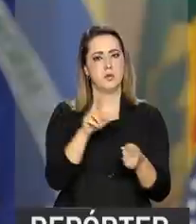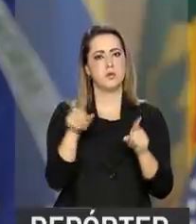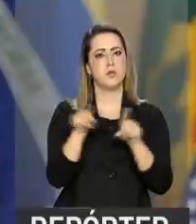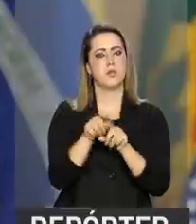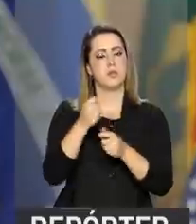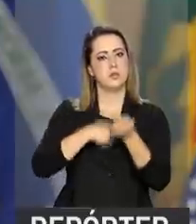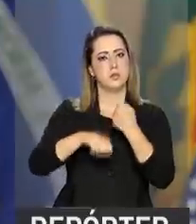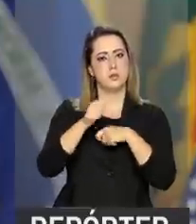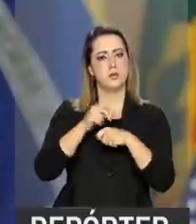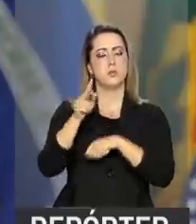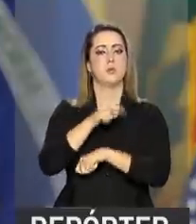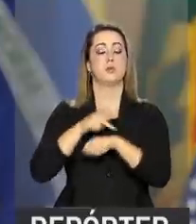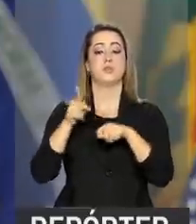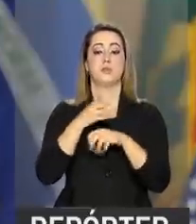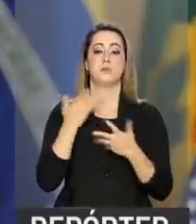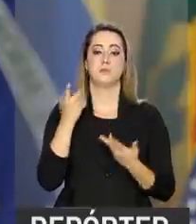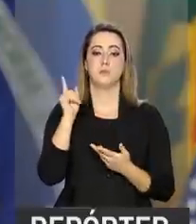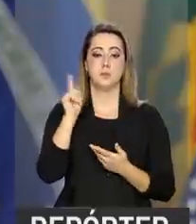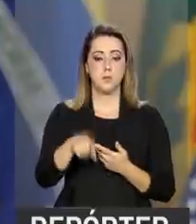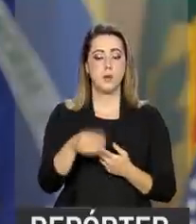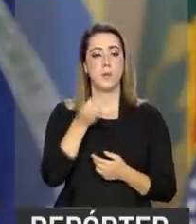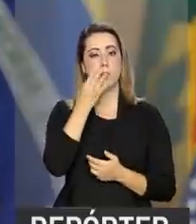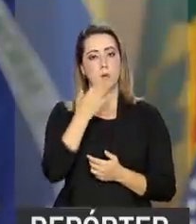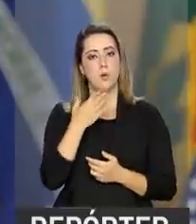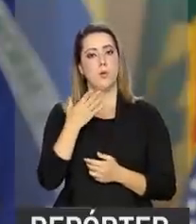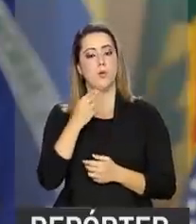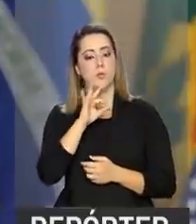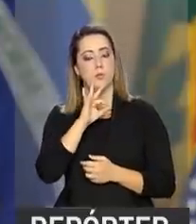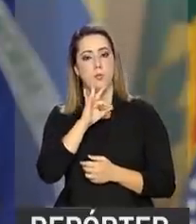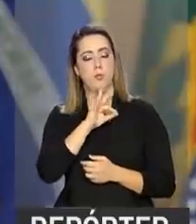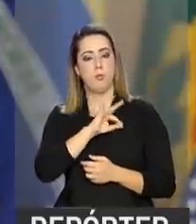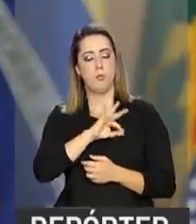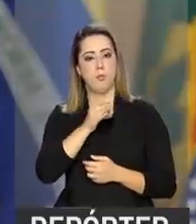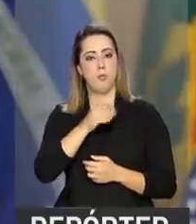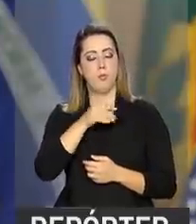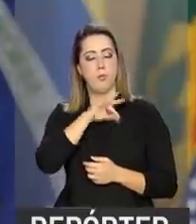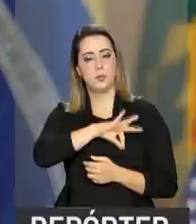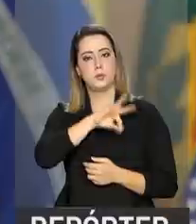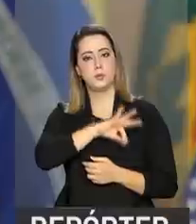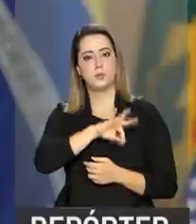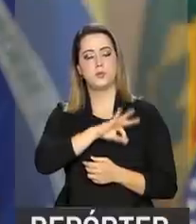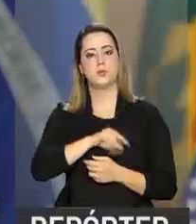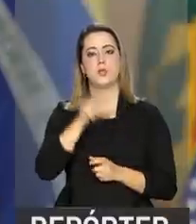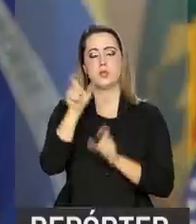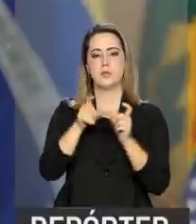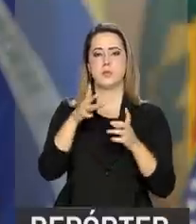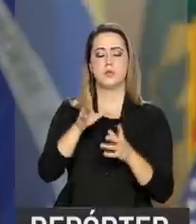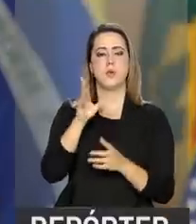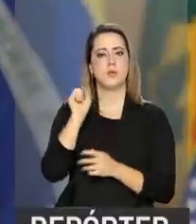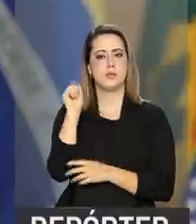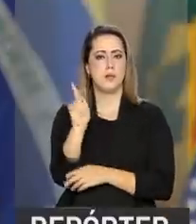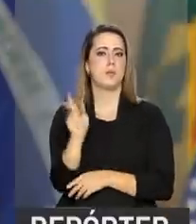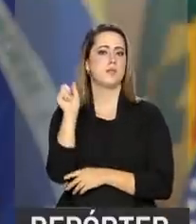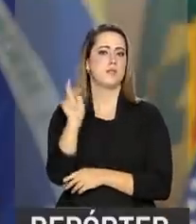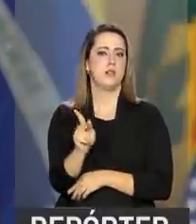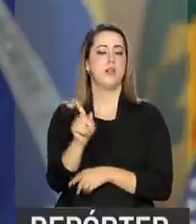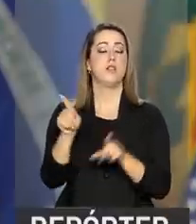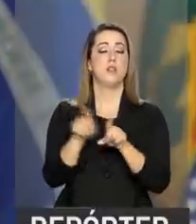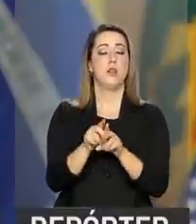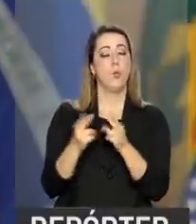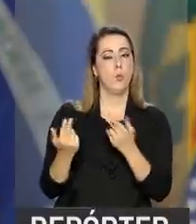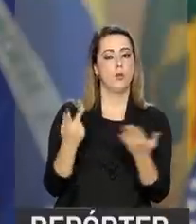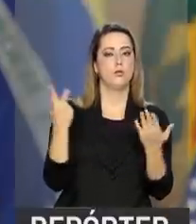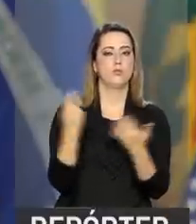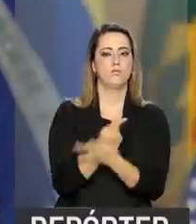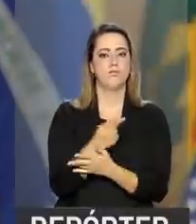na economia do país. É um alívio no bolso dos aposentados, assim como foi a liberação das contas inativas